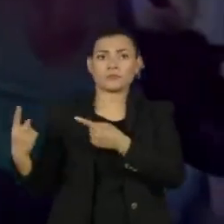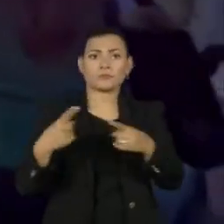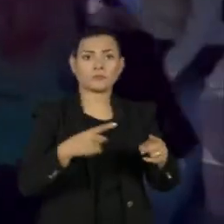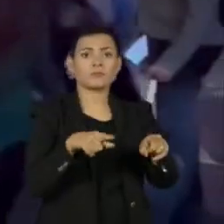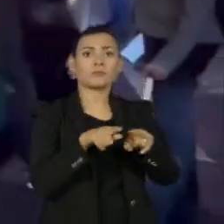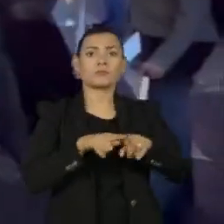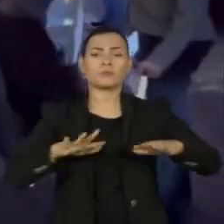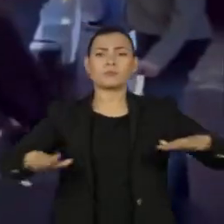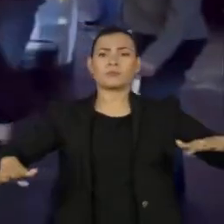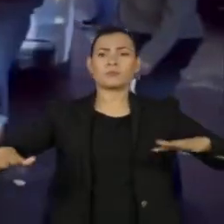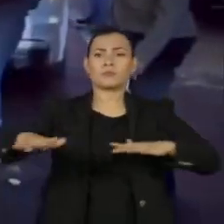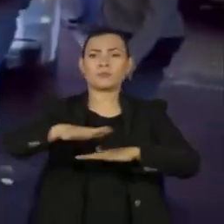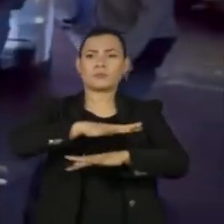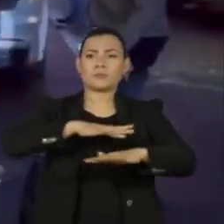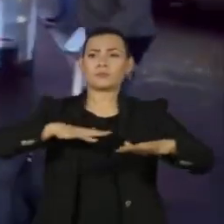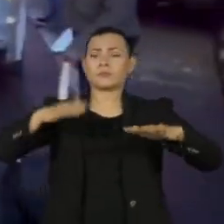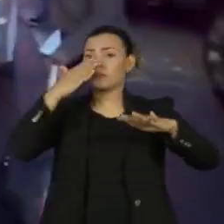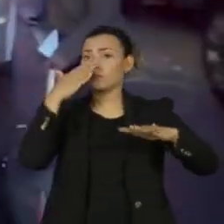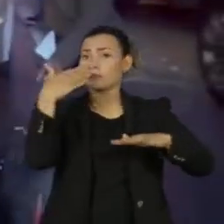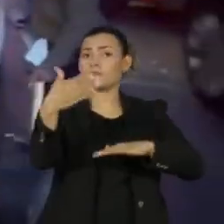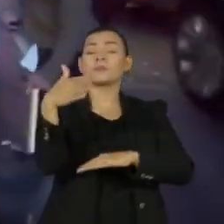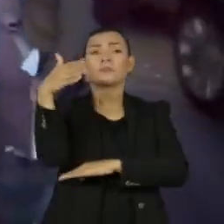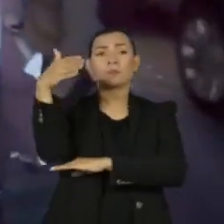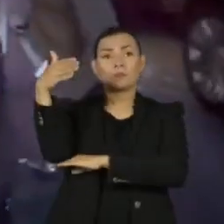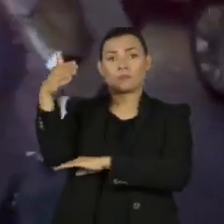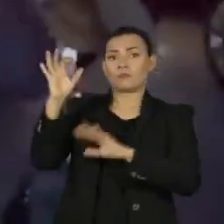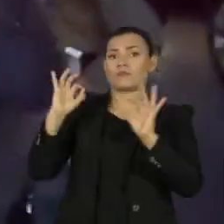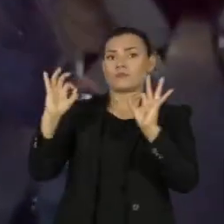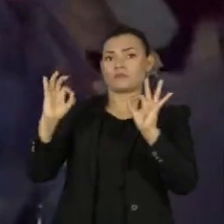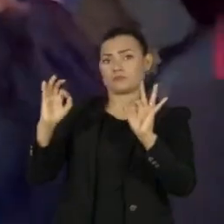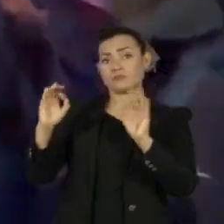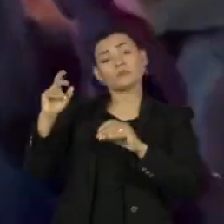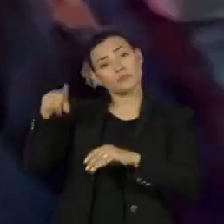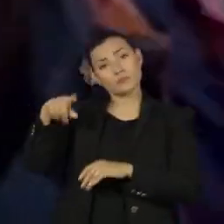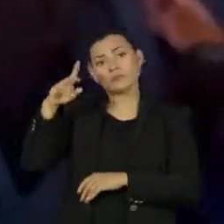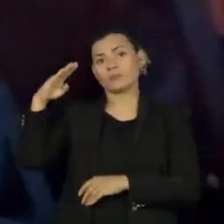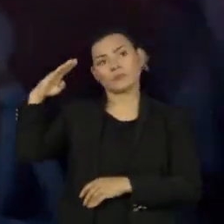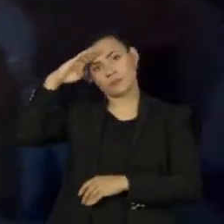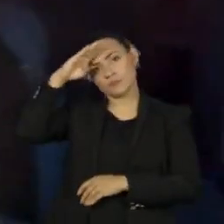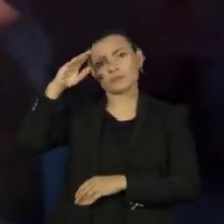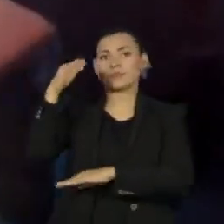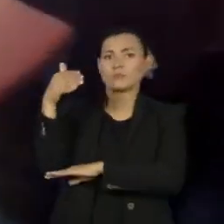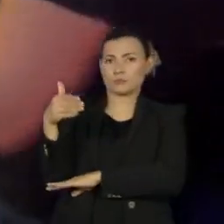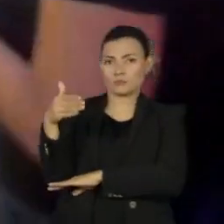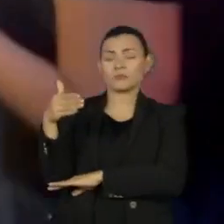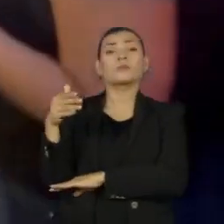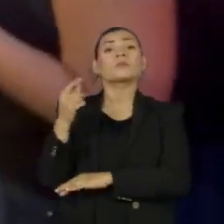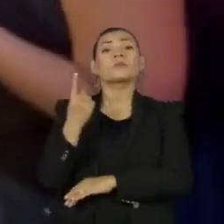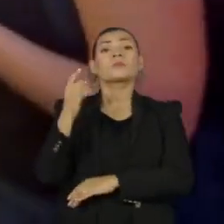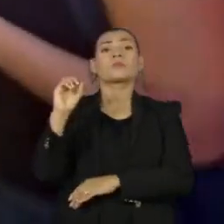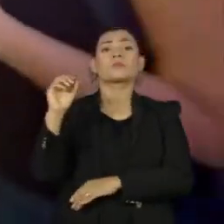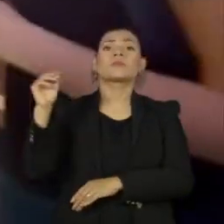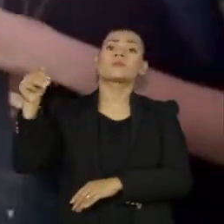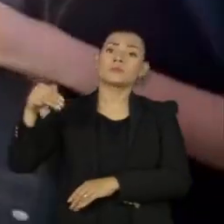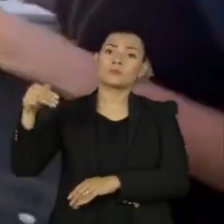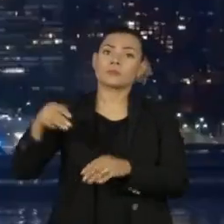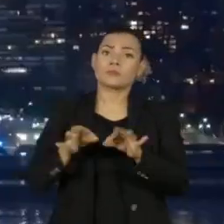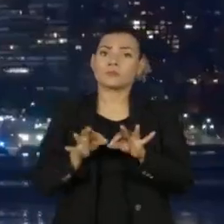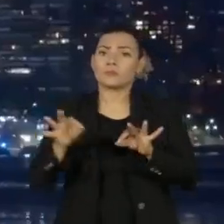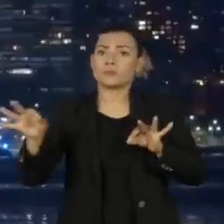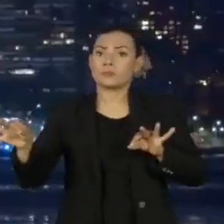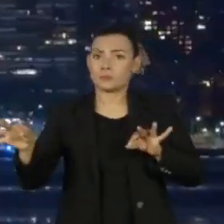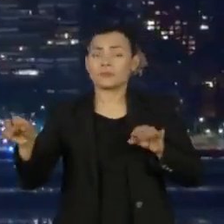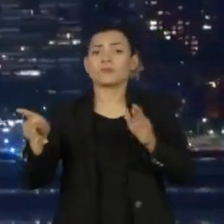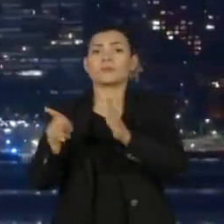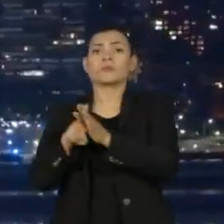se manifestaram em frente a um Omni Berkshire Place, onde Bolsonaro está hospedado a 10 minutos da sede das Nações Unidas.